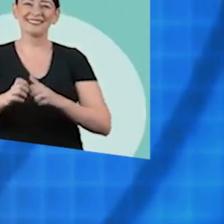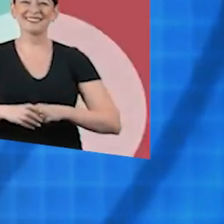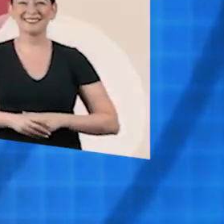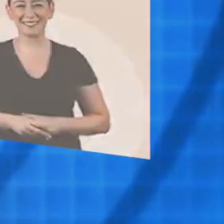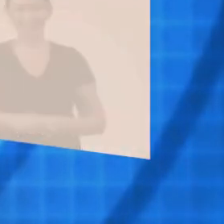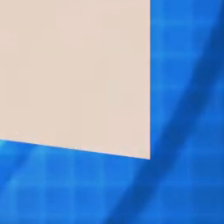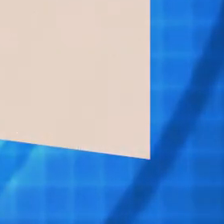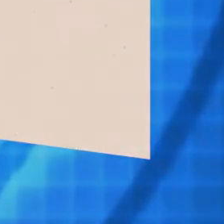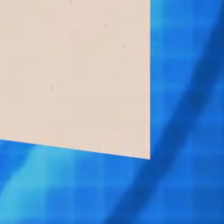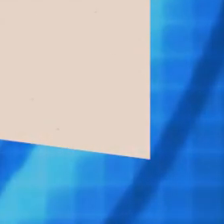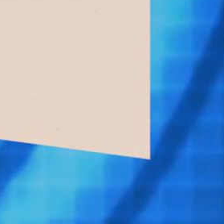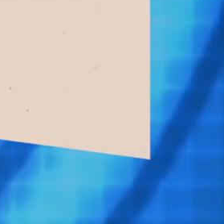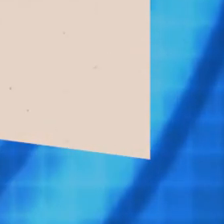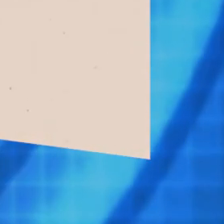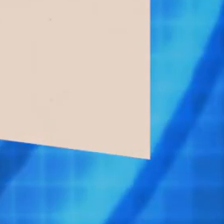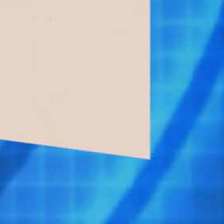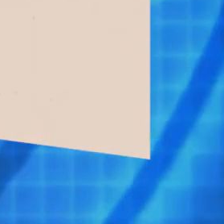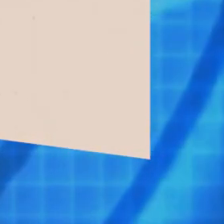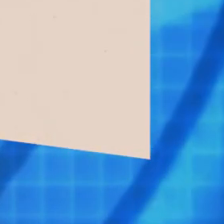como ninguém fora Viu